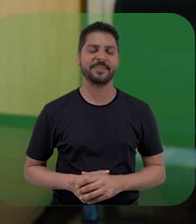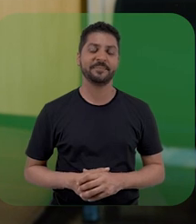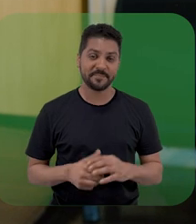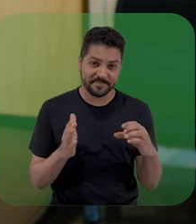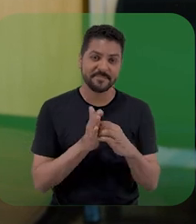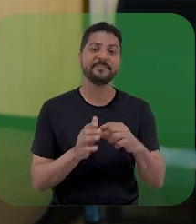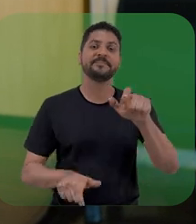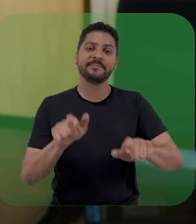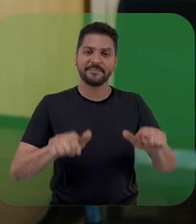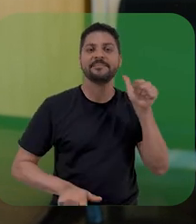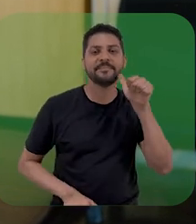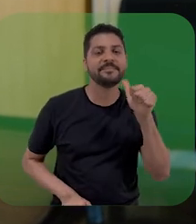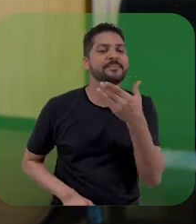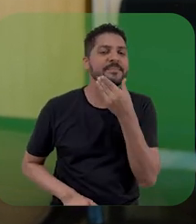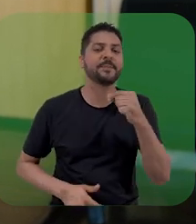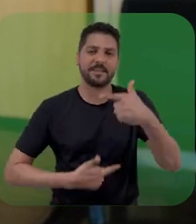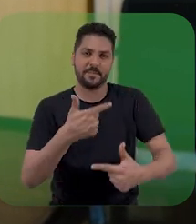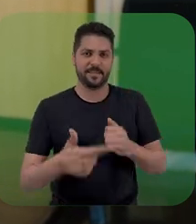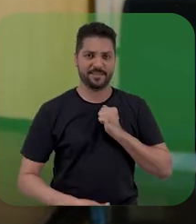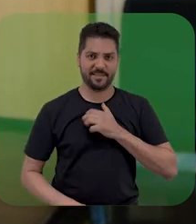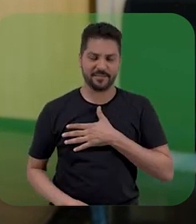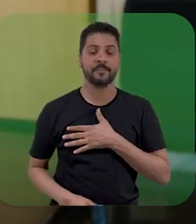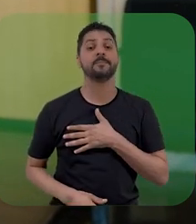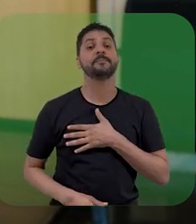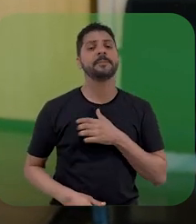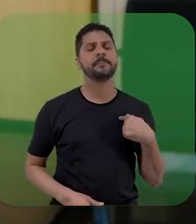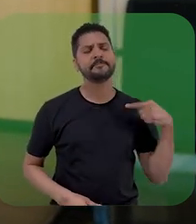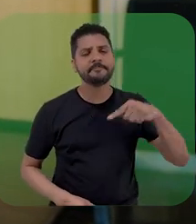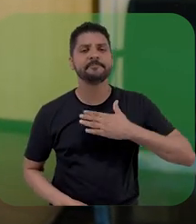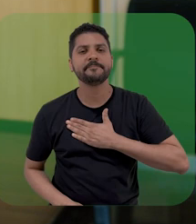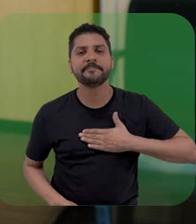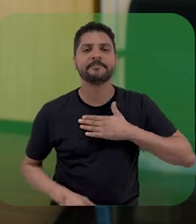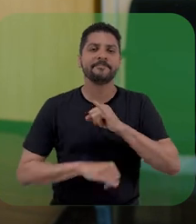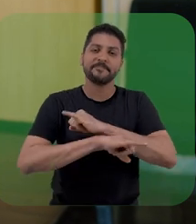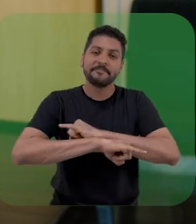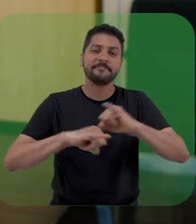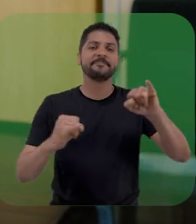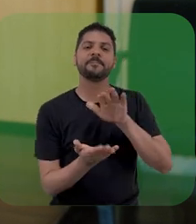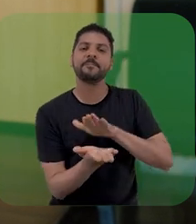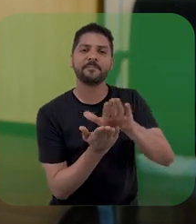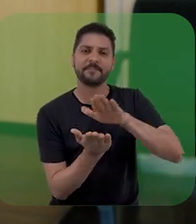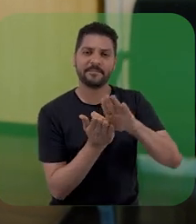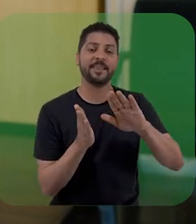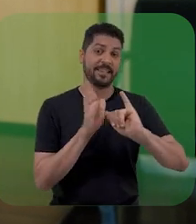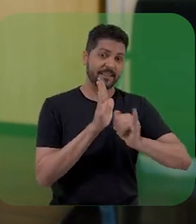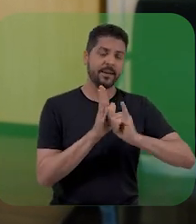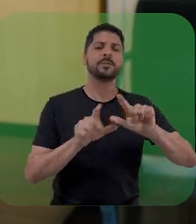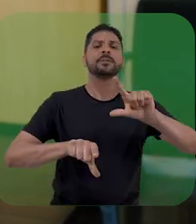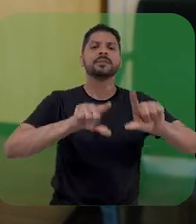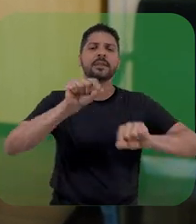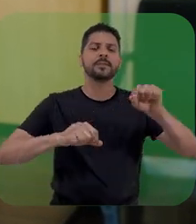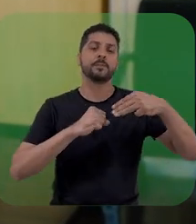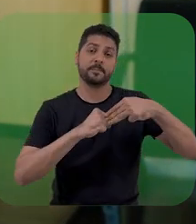Servidores e servidoras do IFPR, é com grande satisfação que anunciamos a publicação do edital de